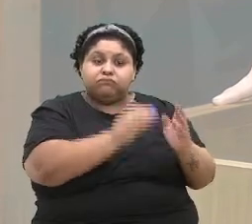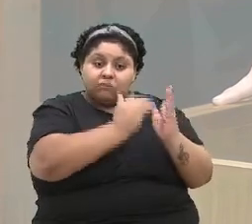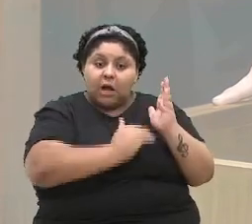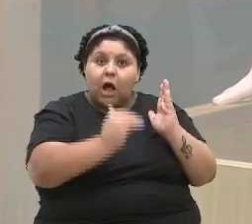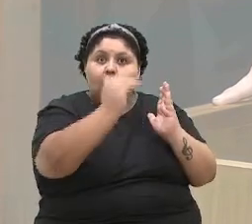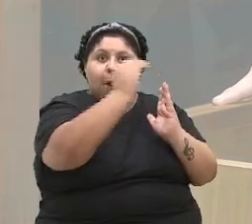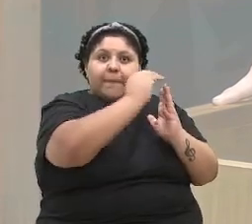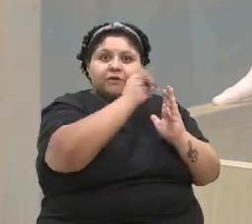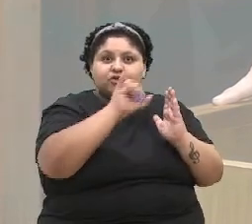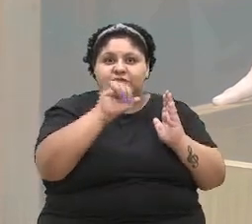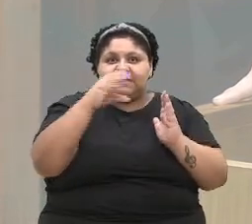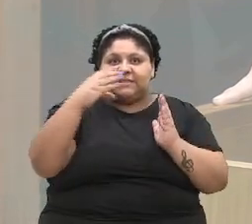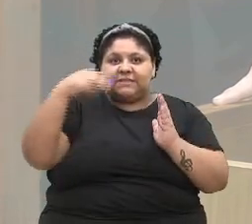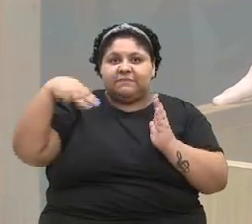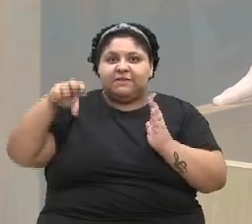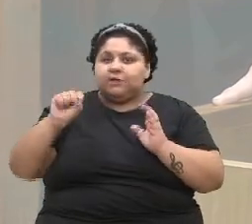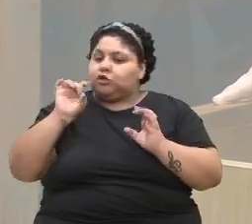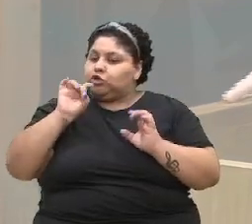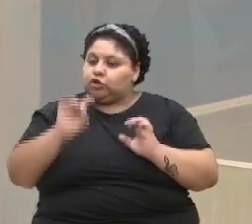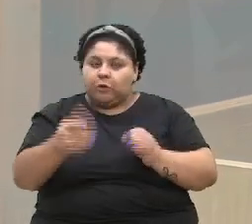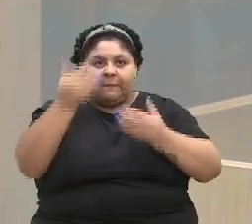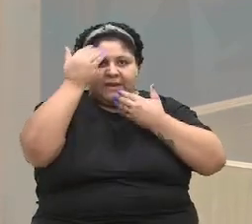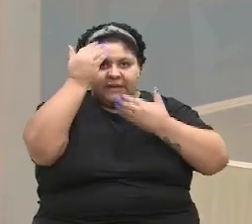do ICMS. Era isso, meu muito obrigado.